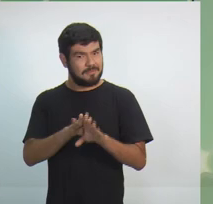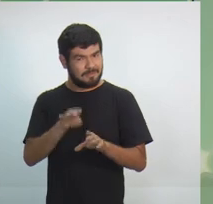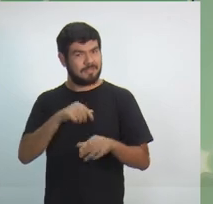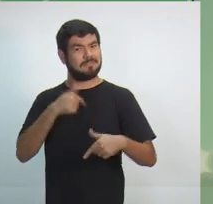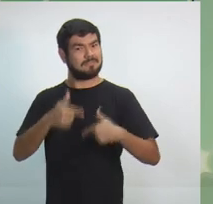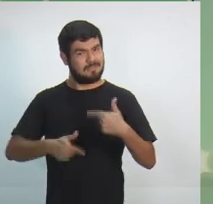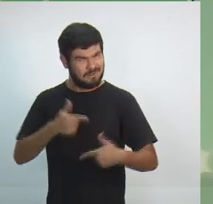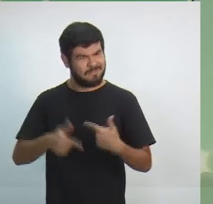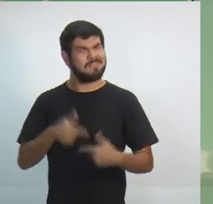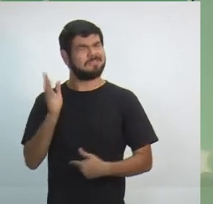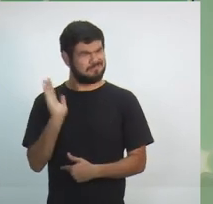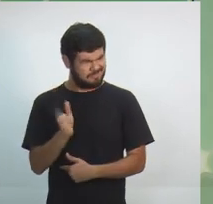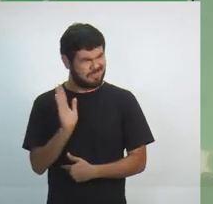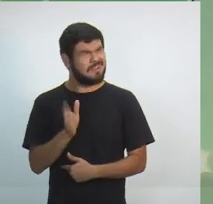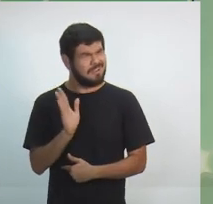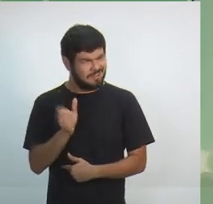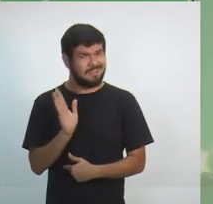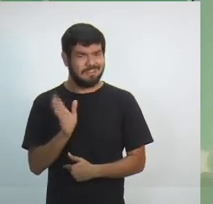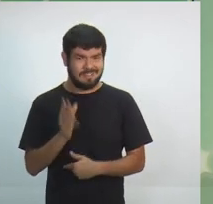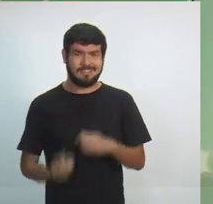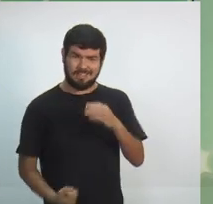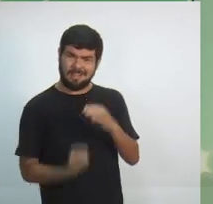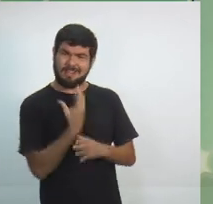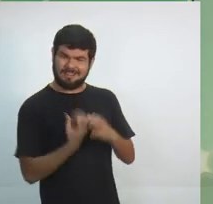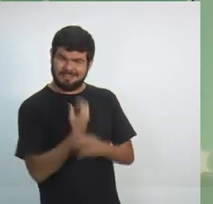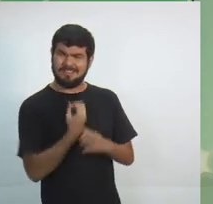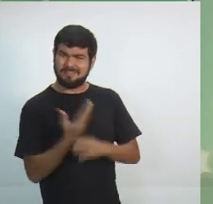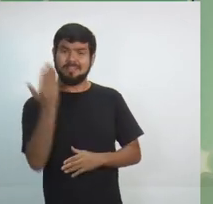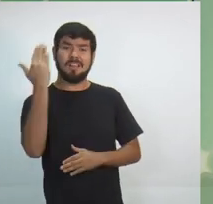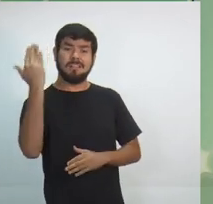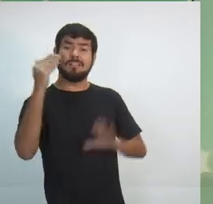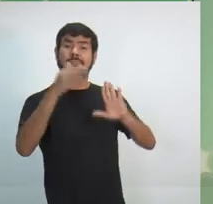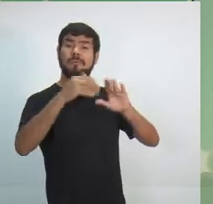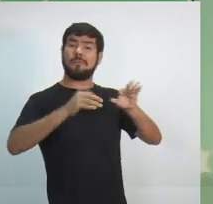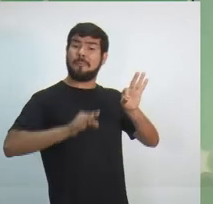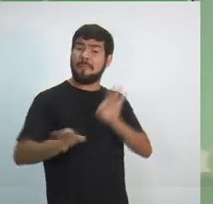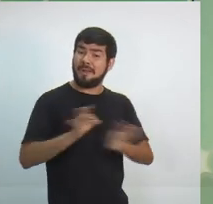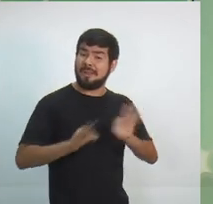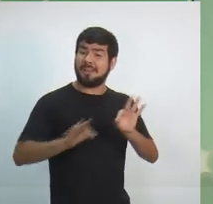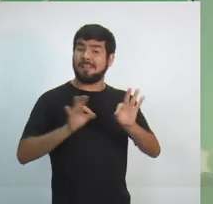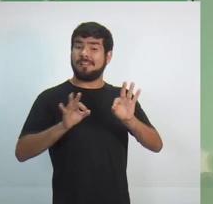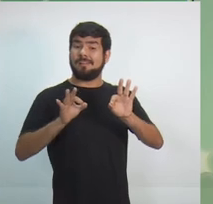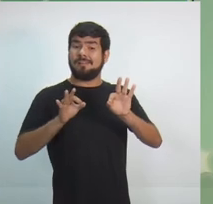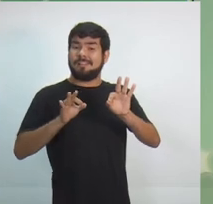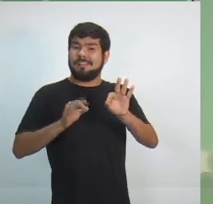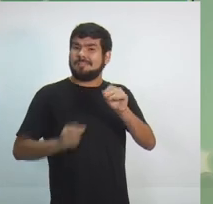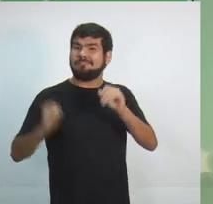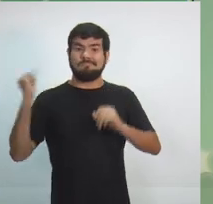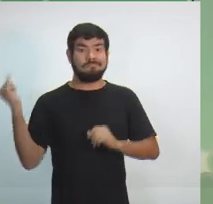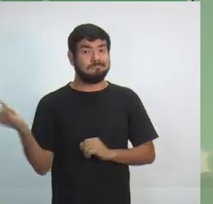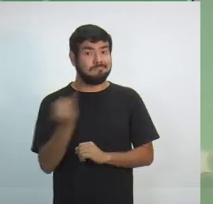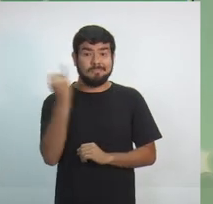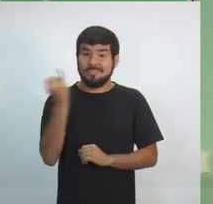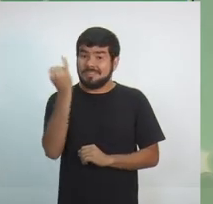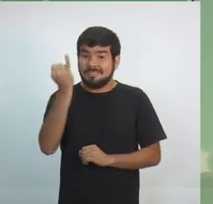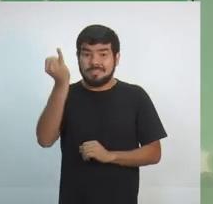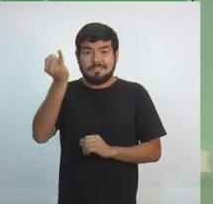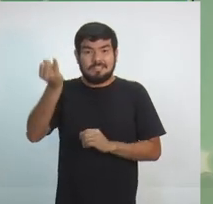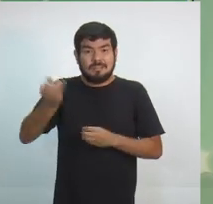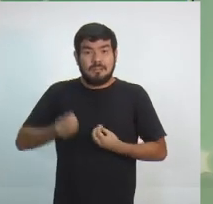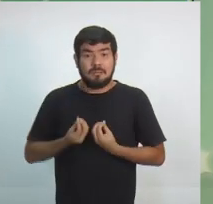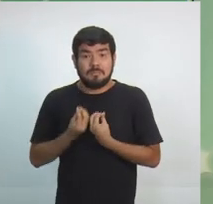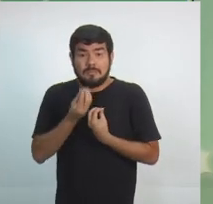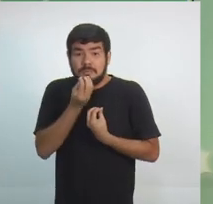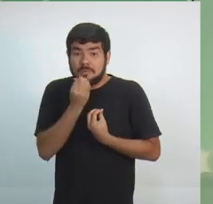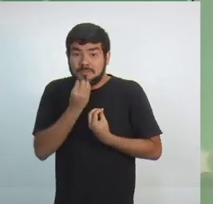programas e projetos que foram muito importantes para dar essas oportunidades às pessoas para terem um emprego.